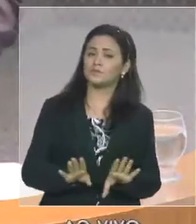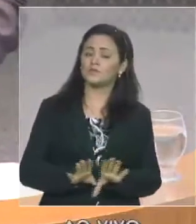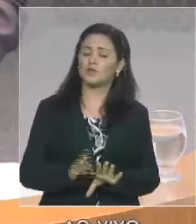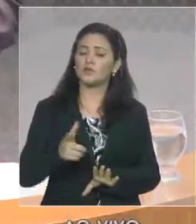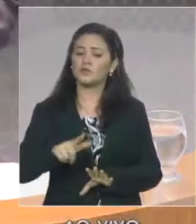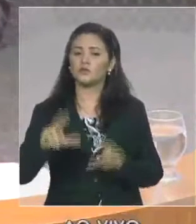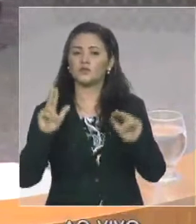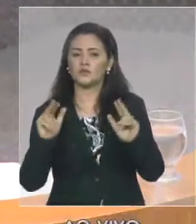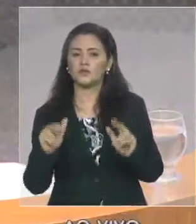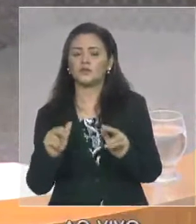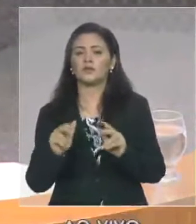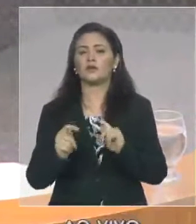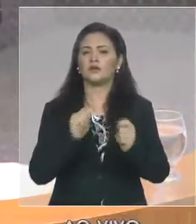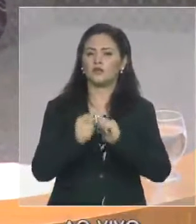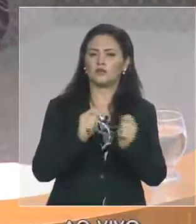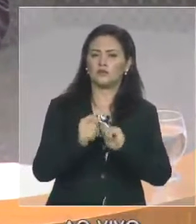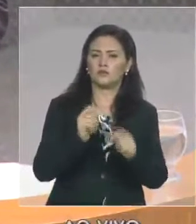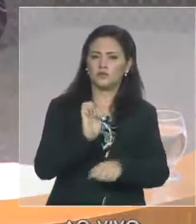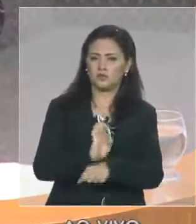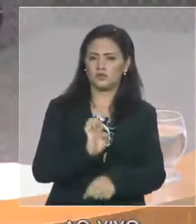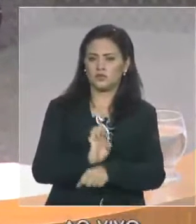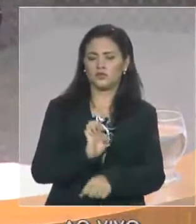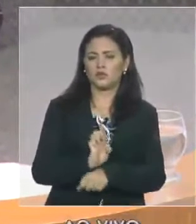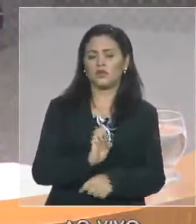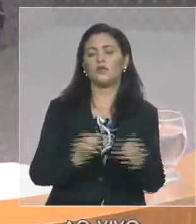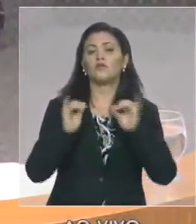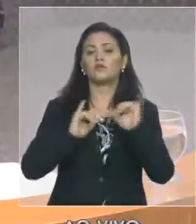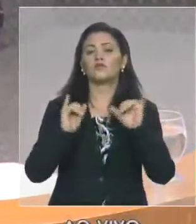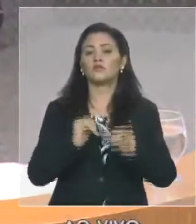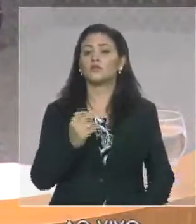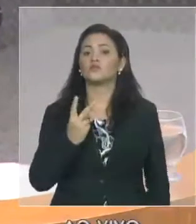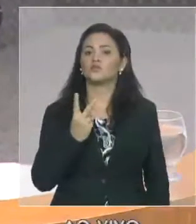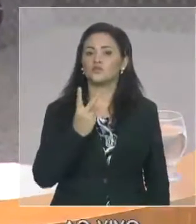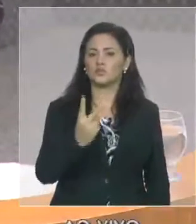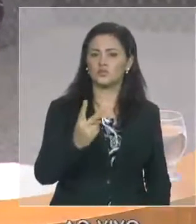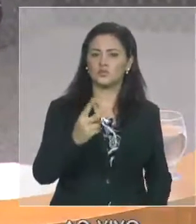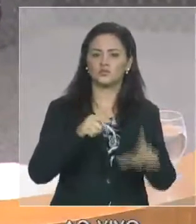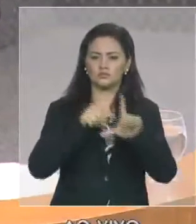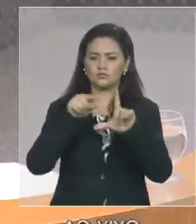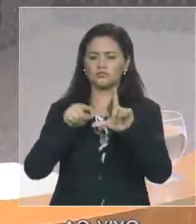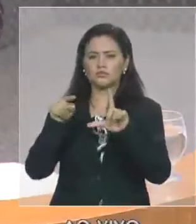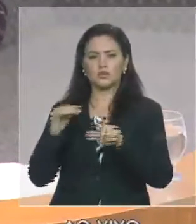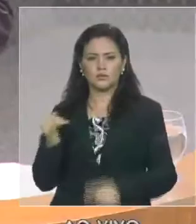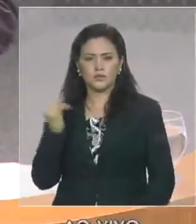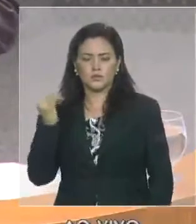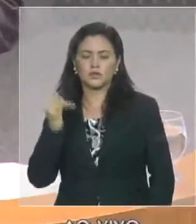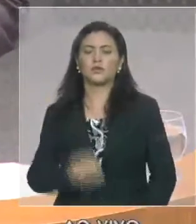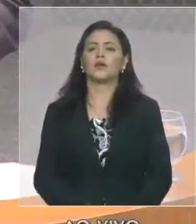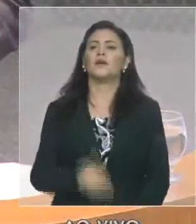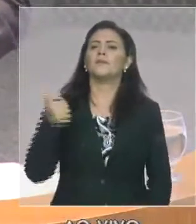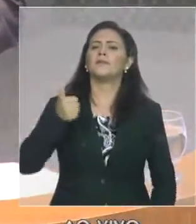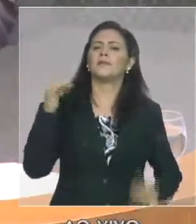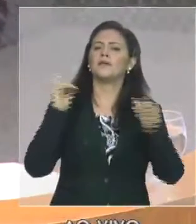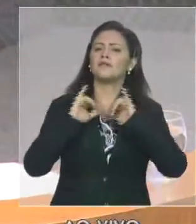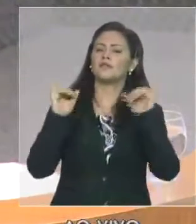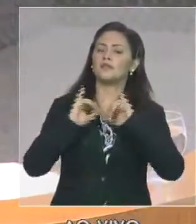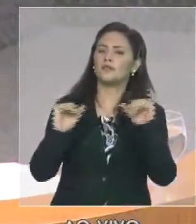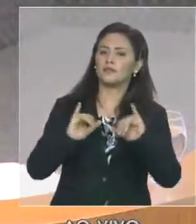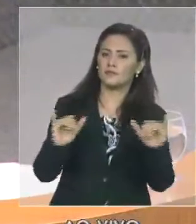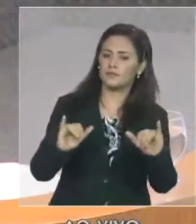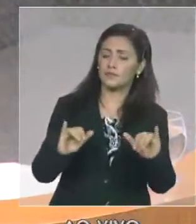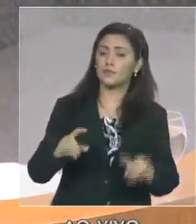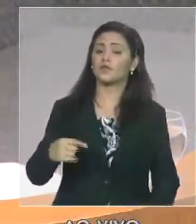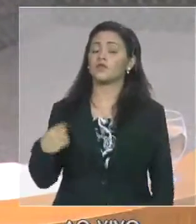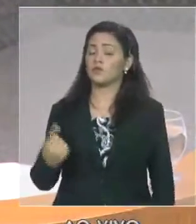quero mencionar dois dados de enorme importância. O primeiro é que nós temos um maior dinamismo da arrecadação